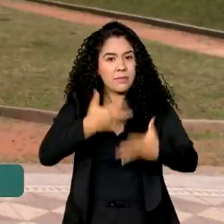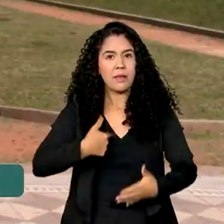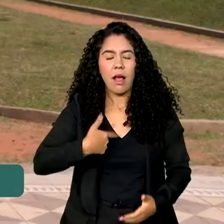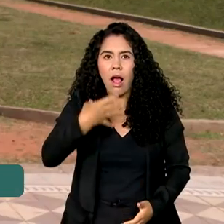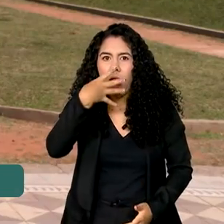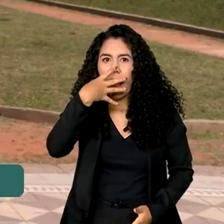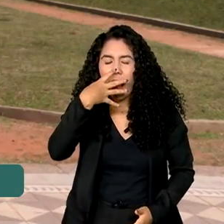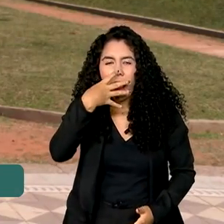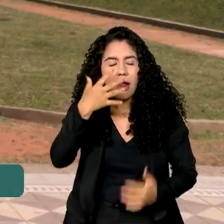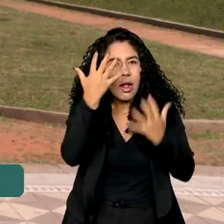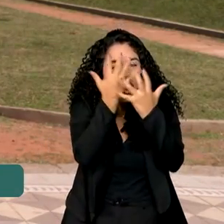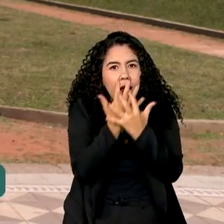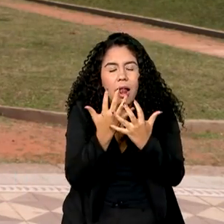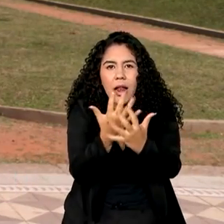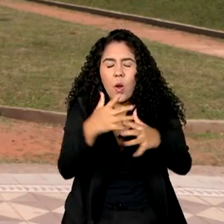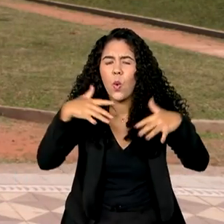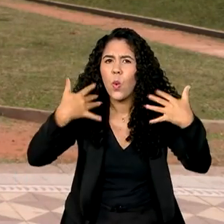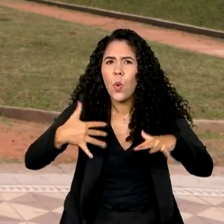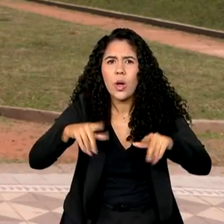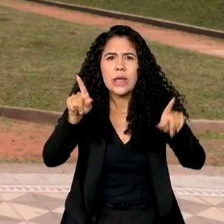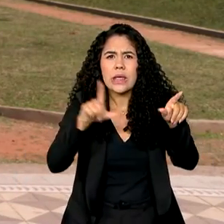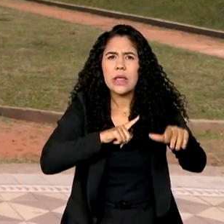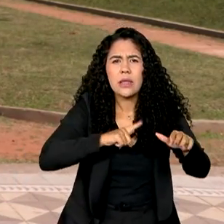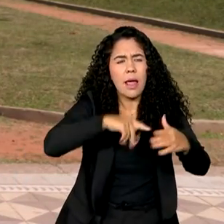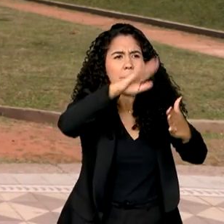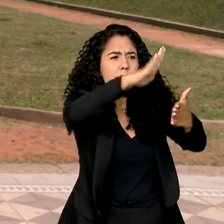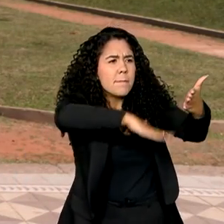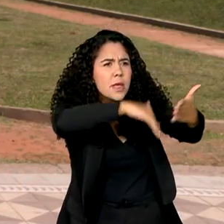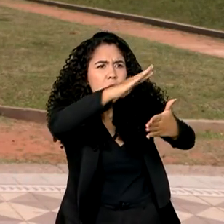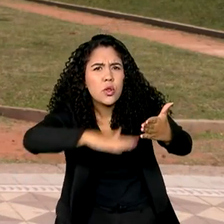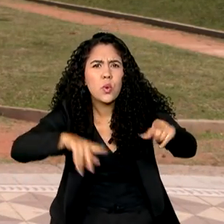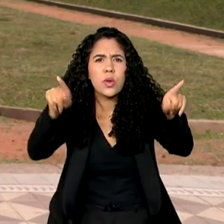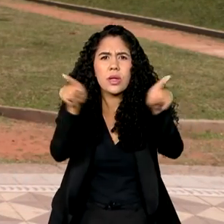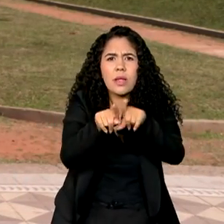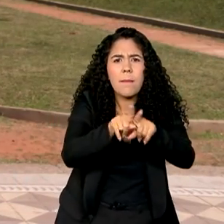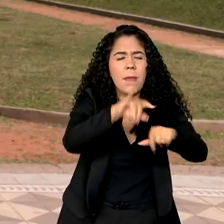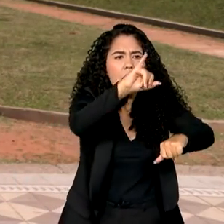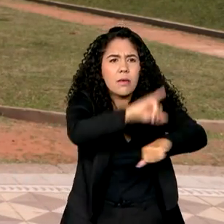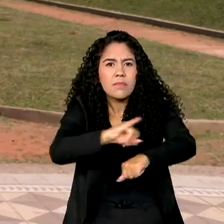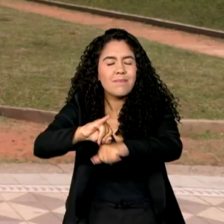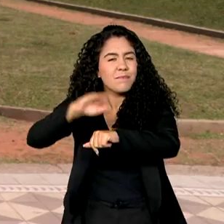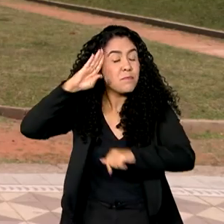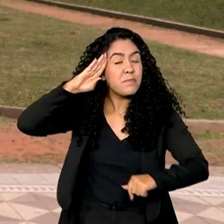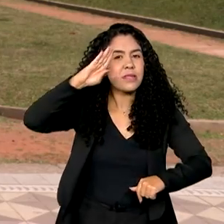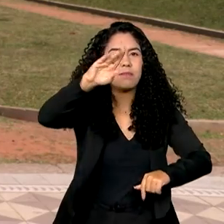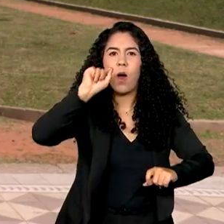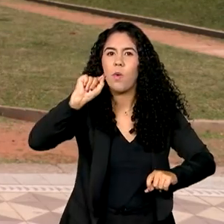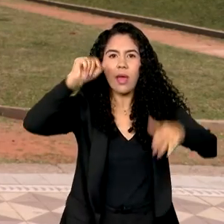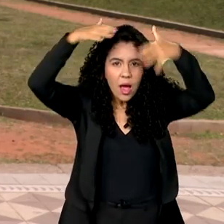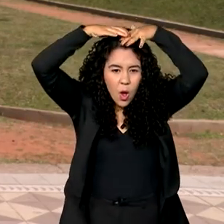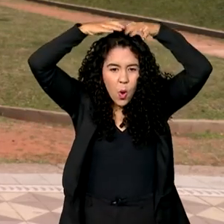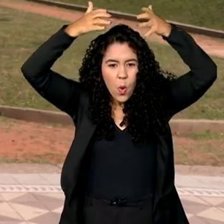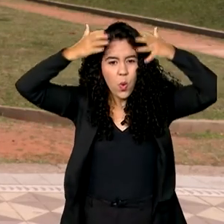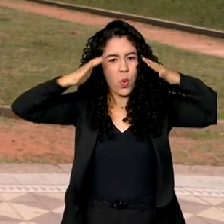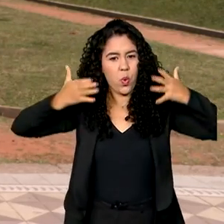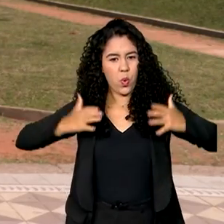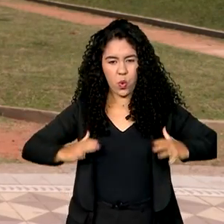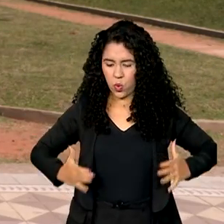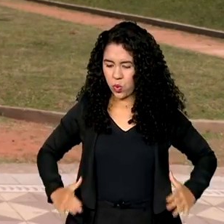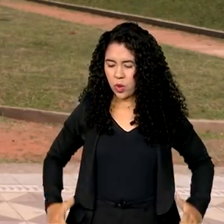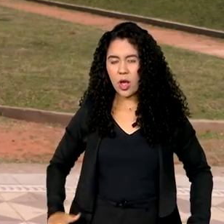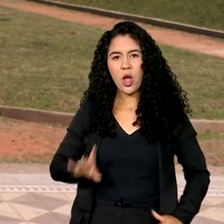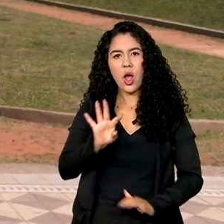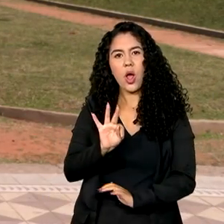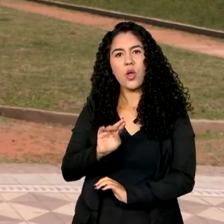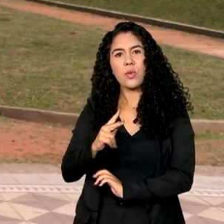a beleza dos artefatos que lá estão, das pinturas, mas sobretudo com o manto Tupinambá, que realmente chama a atenção pela